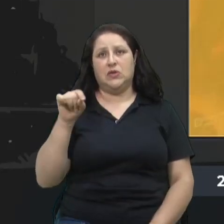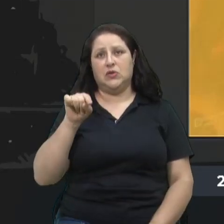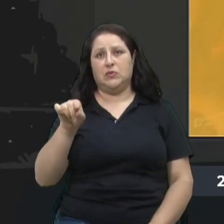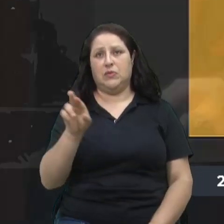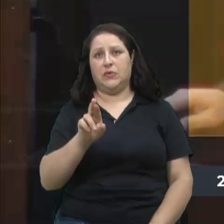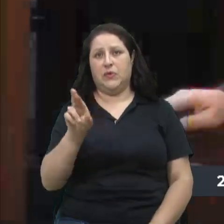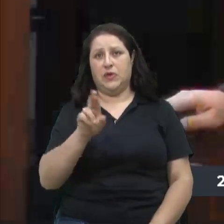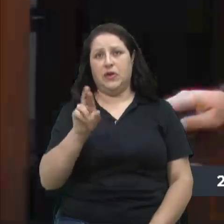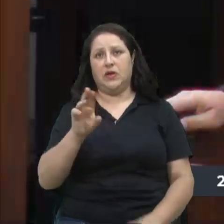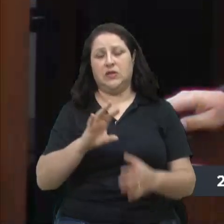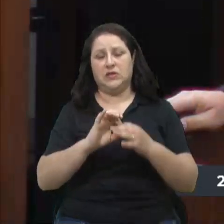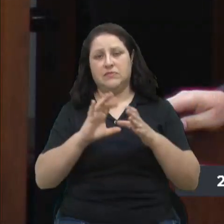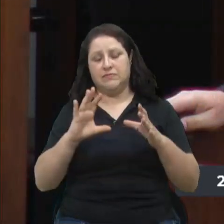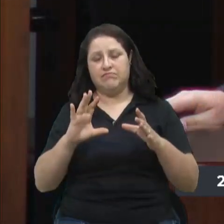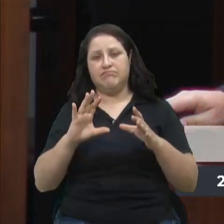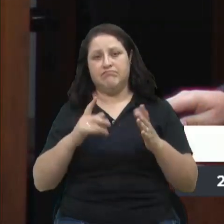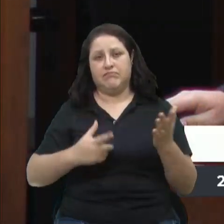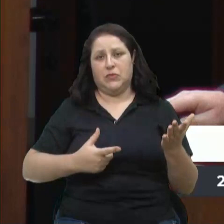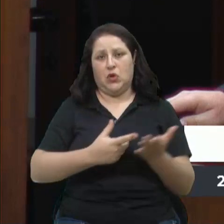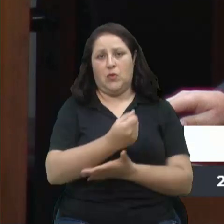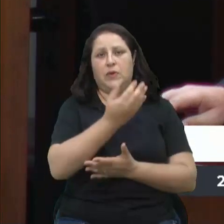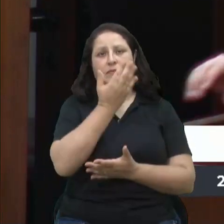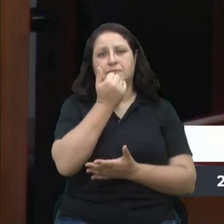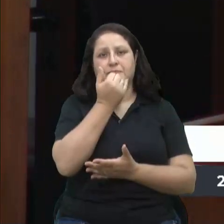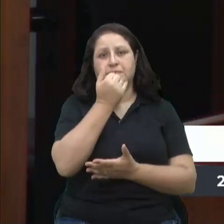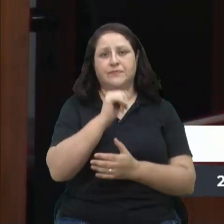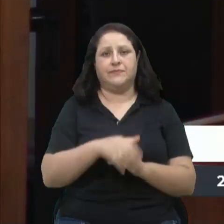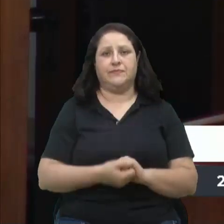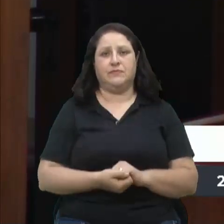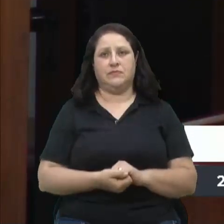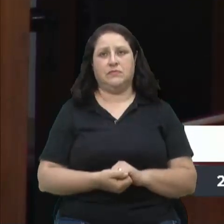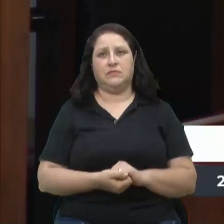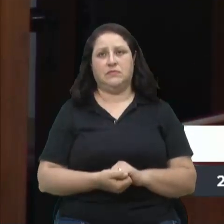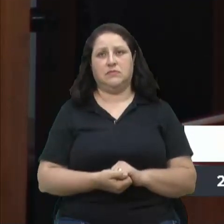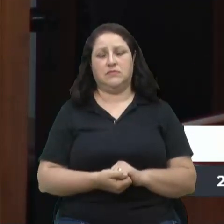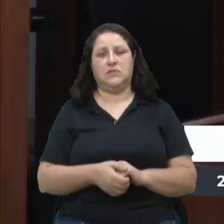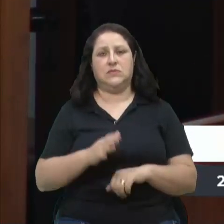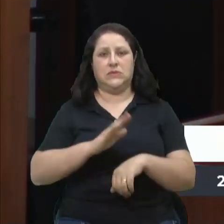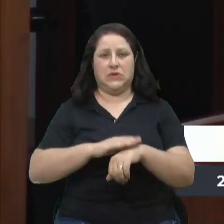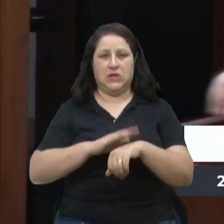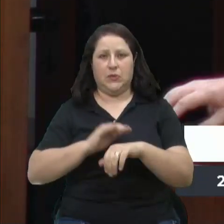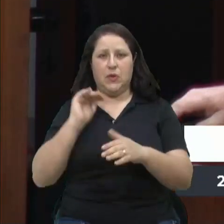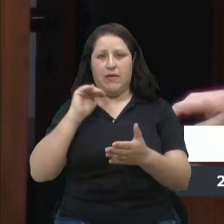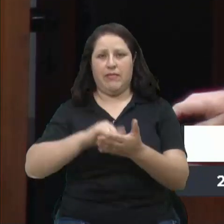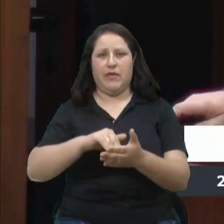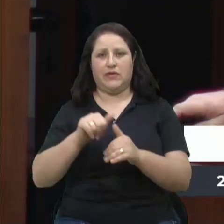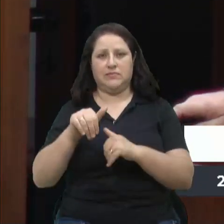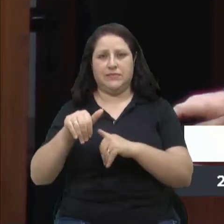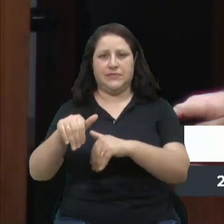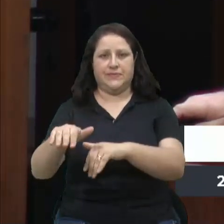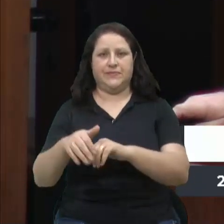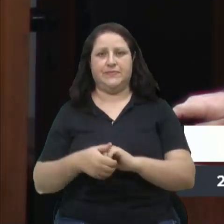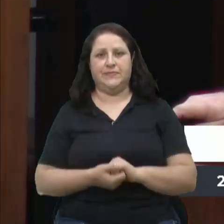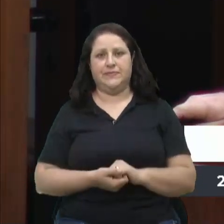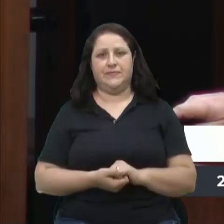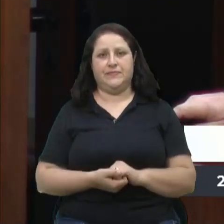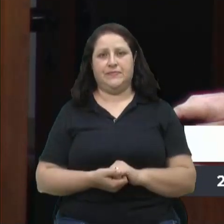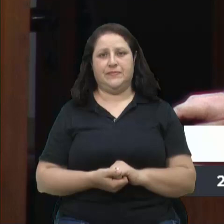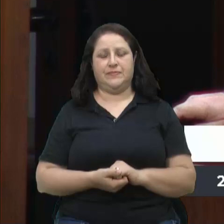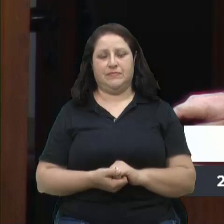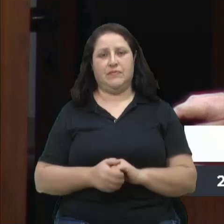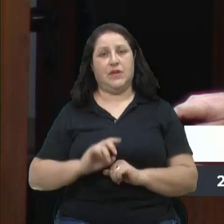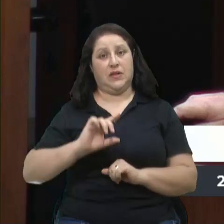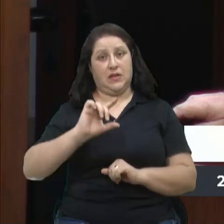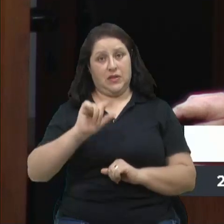disponíveis para aquisição desses alimentos, com prazo até setembro. E depois fomos